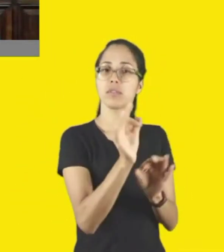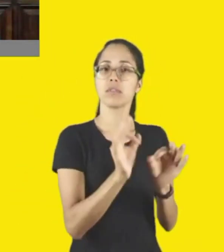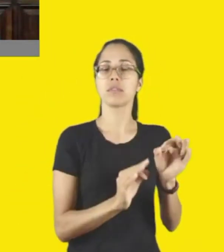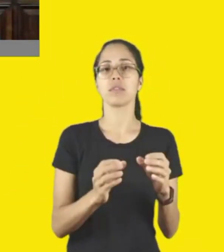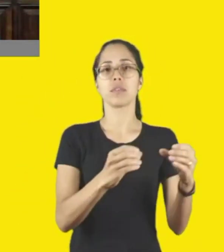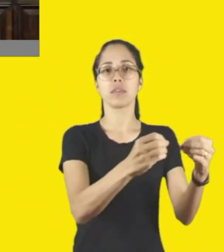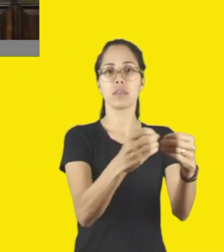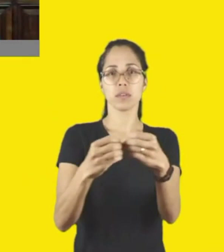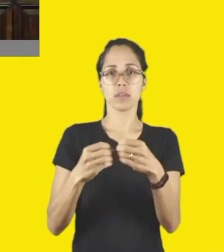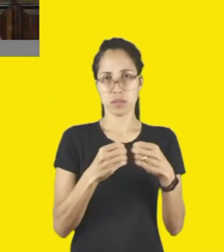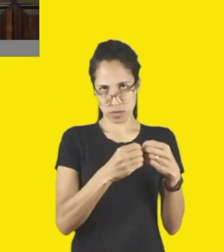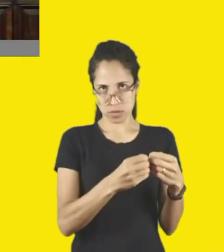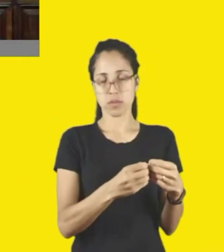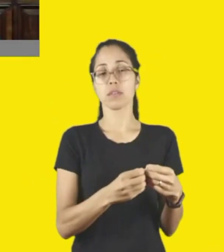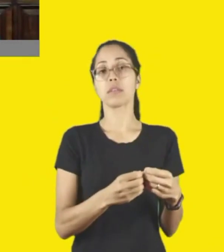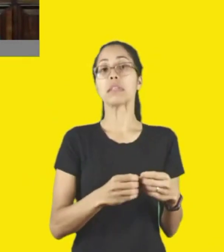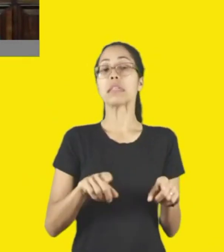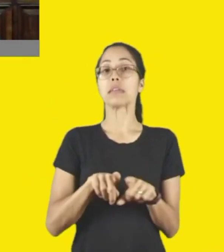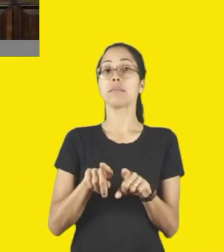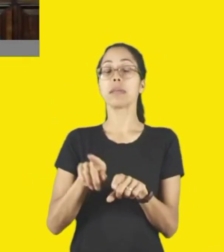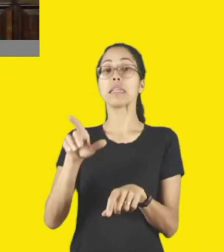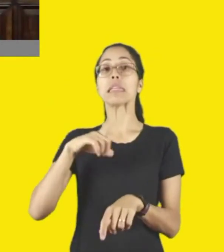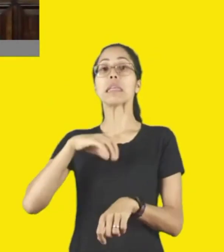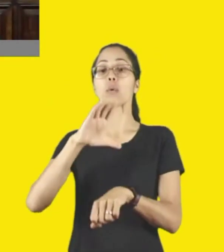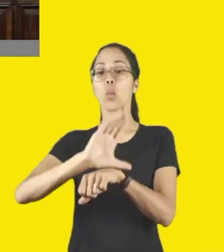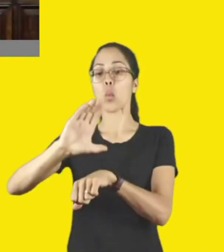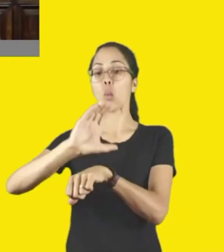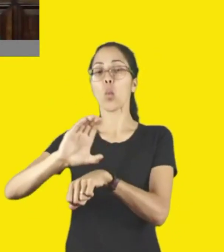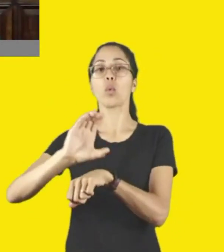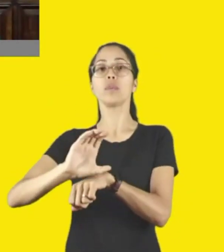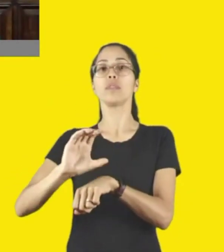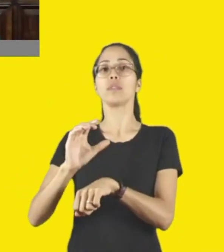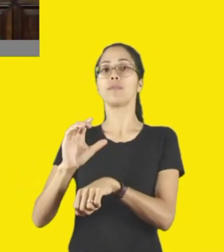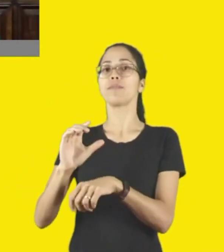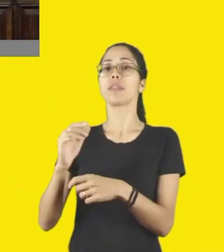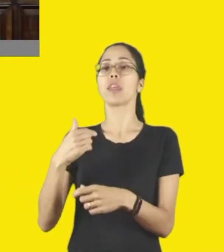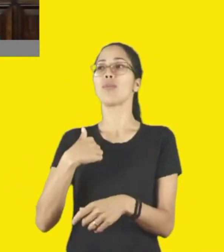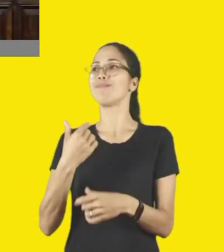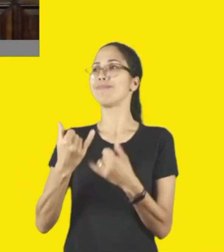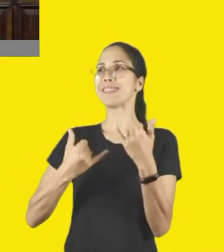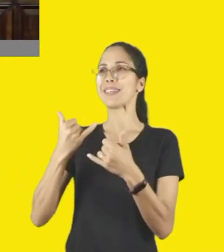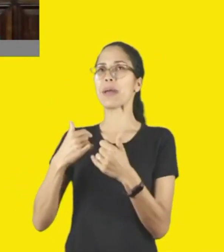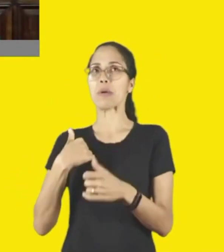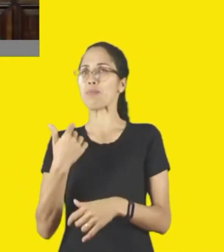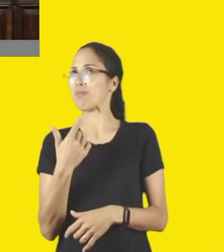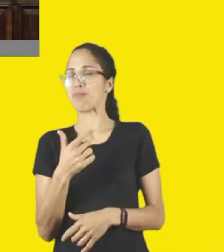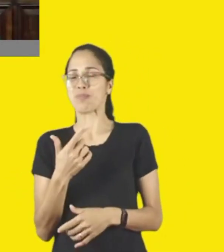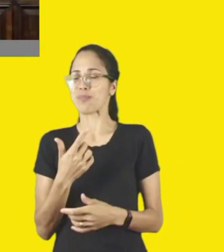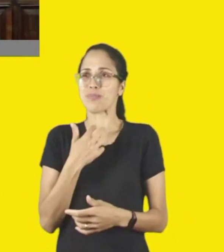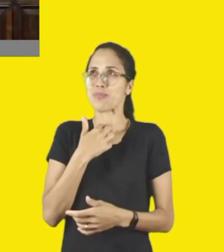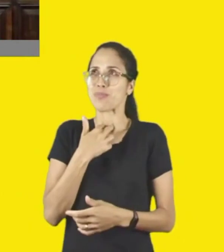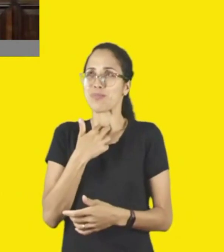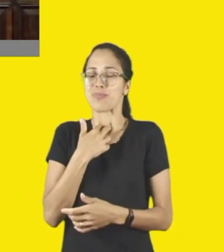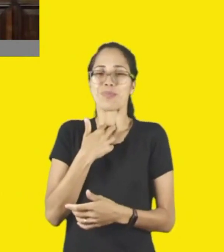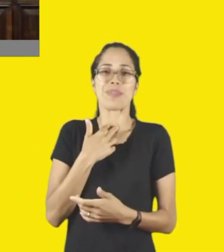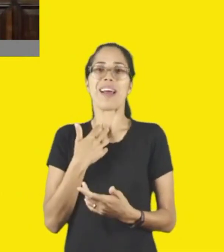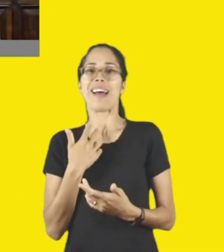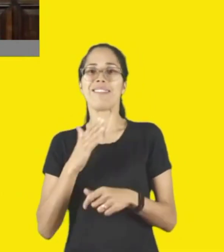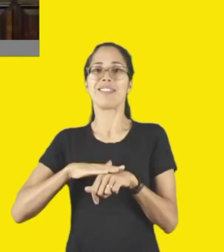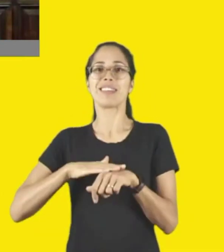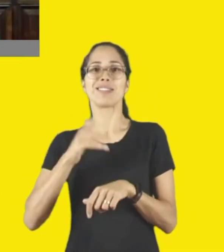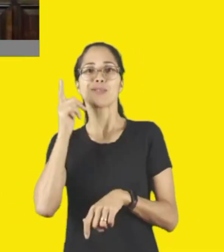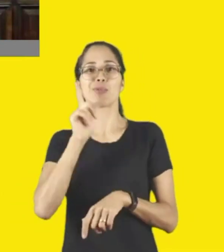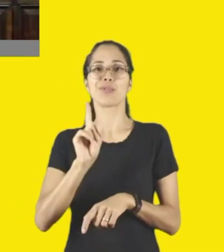vi um curso, inclusive, que eu até brinquei, que eu não tenho mais tempo de fazer, mas aqui eu fico lá bizoiando, que a gente fala no interior,